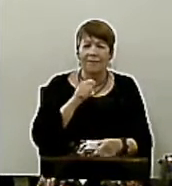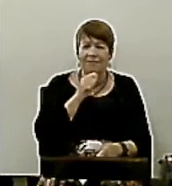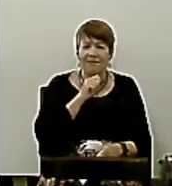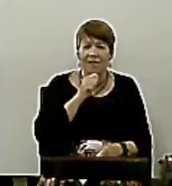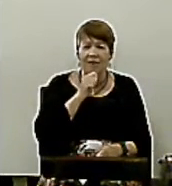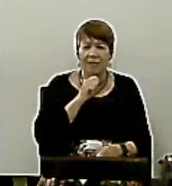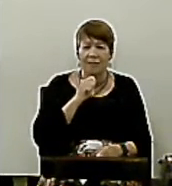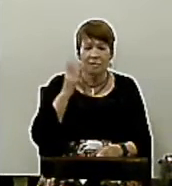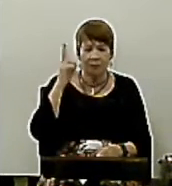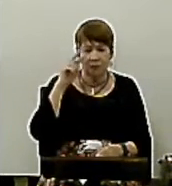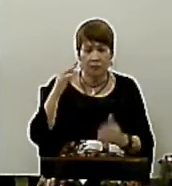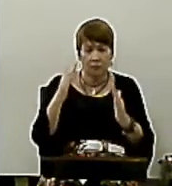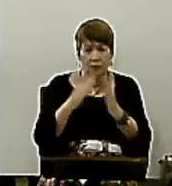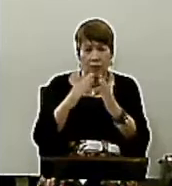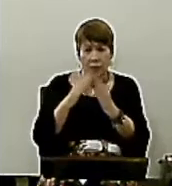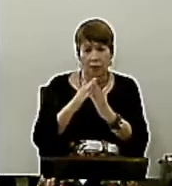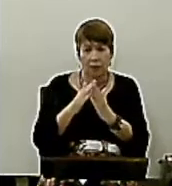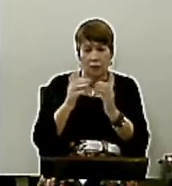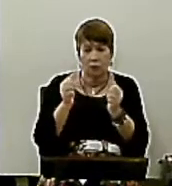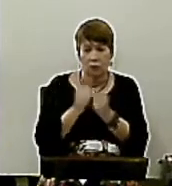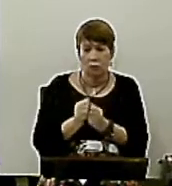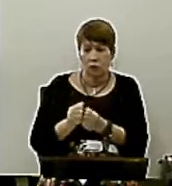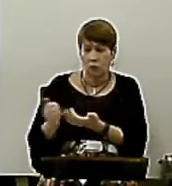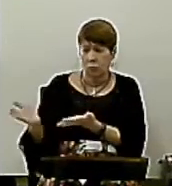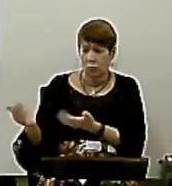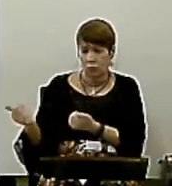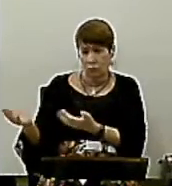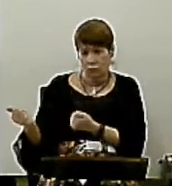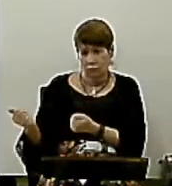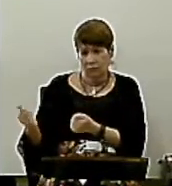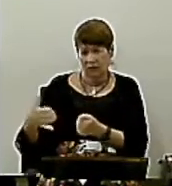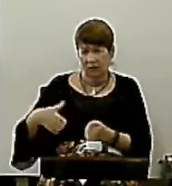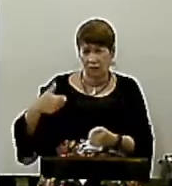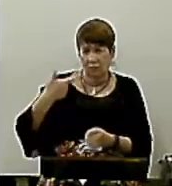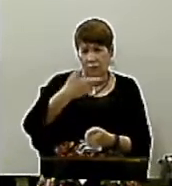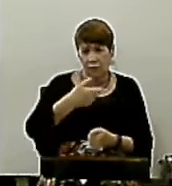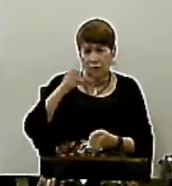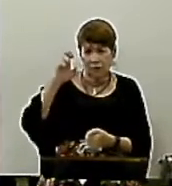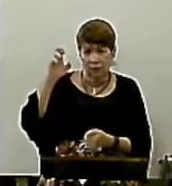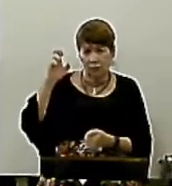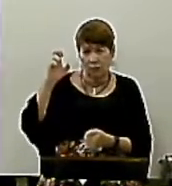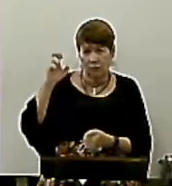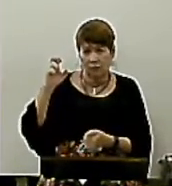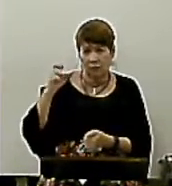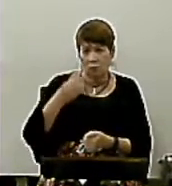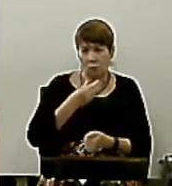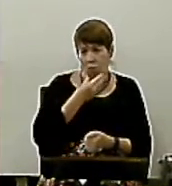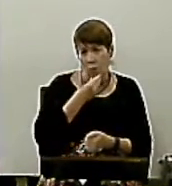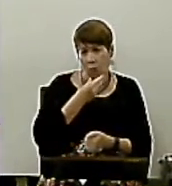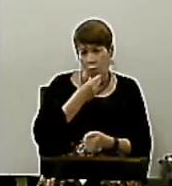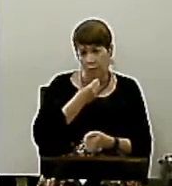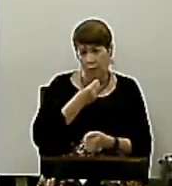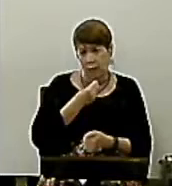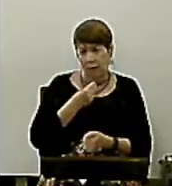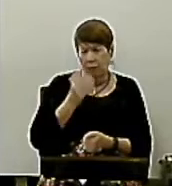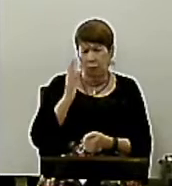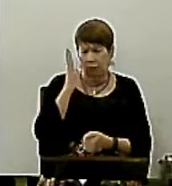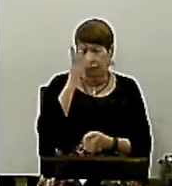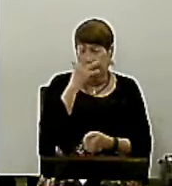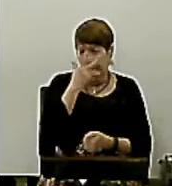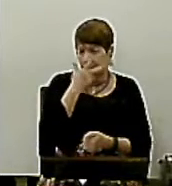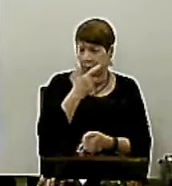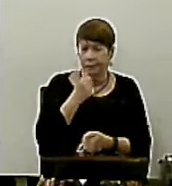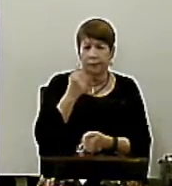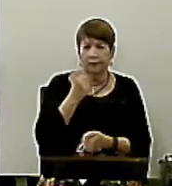casa com um jovem De menos de 25 anos E não uma mulher, um rapaz Bonito, bem